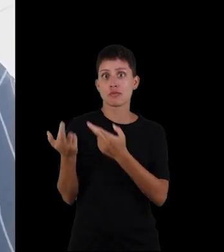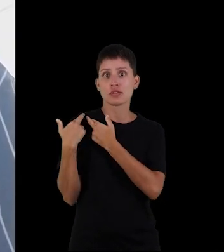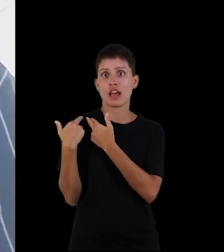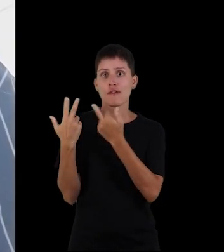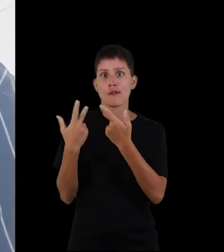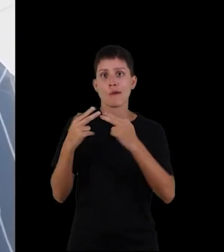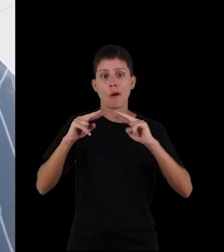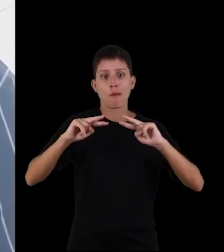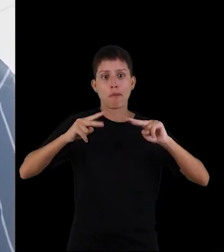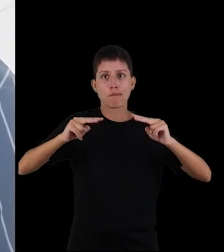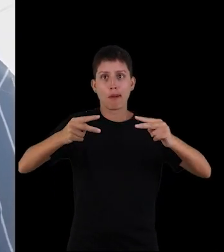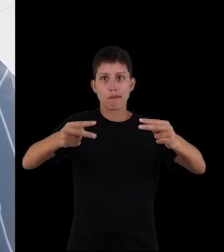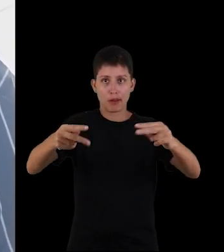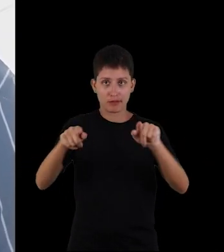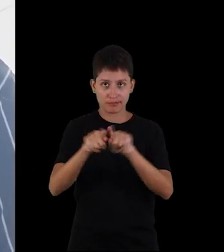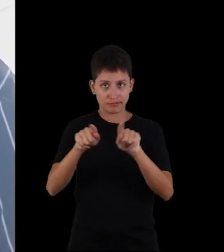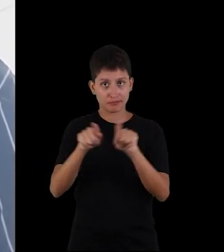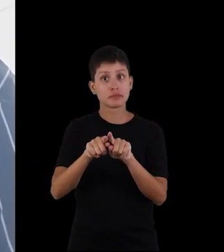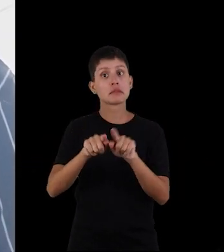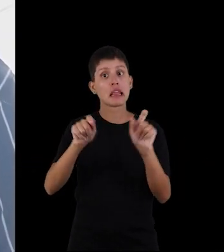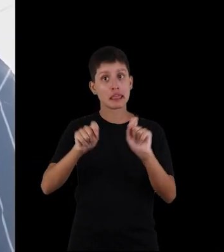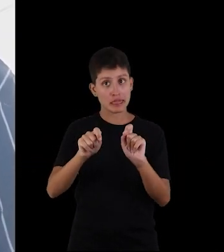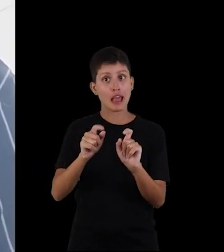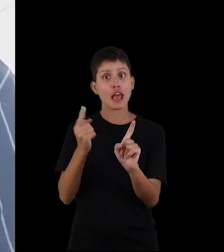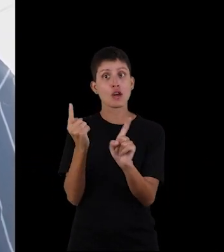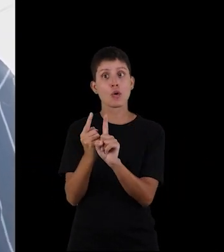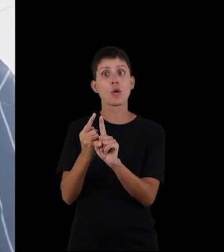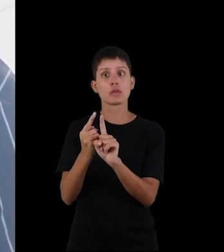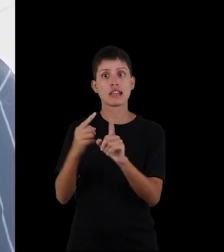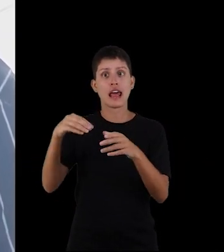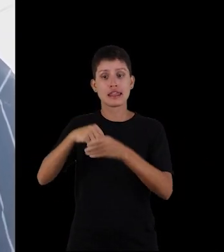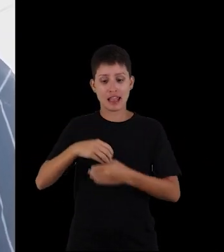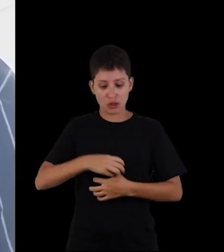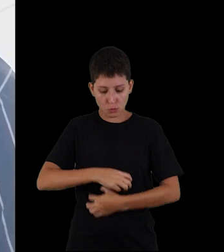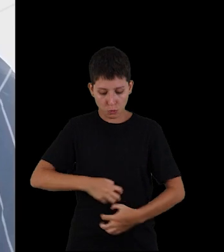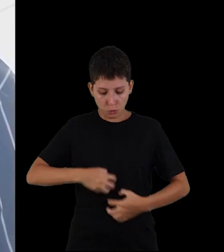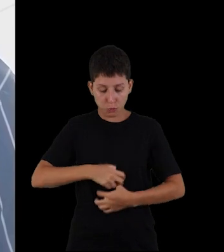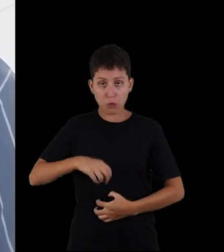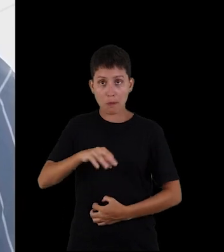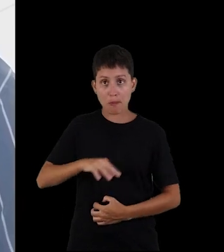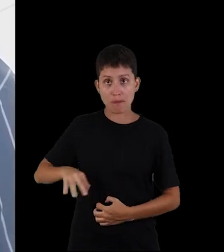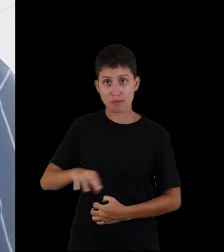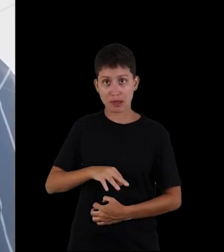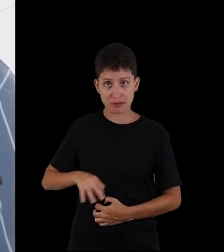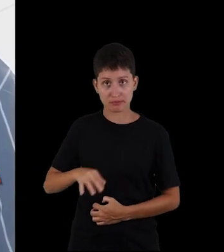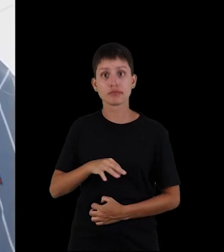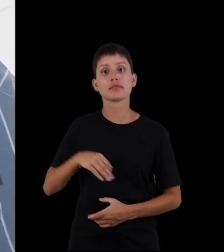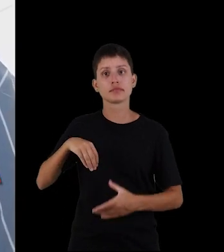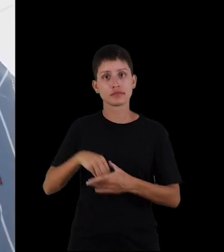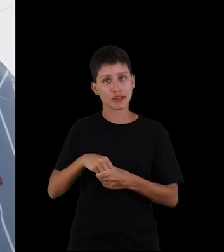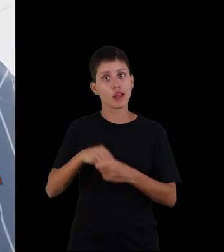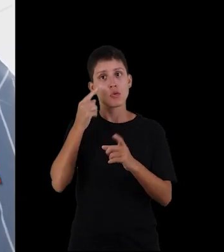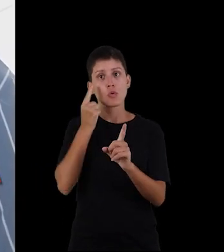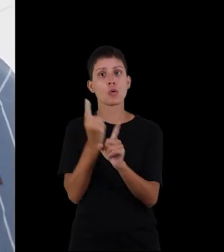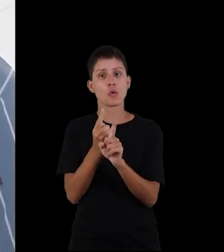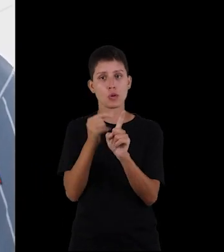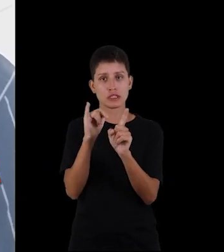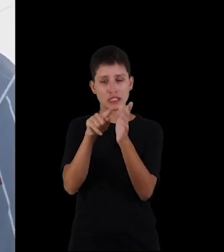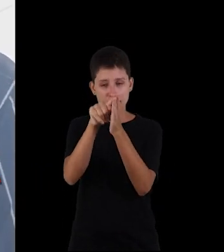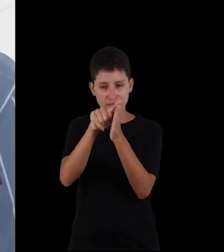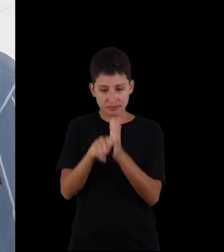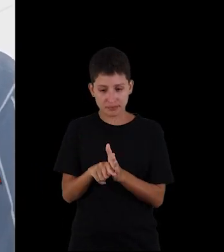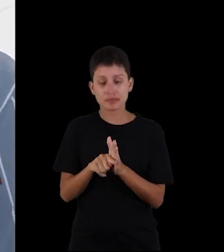replicativa, também encontrada na poção final do intestino dos insetos, a forma tripomastigota metacíclica.